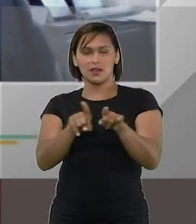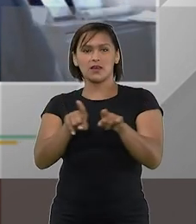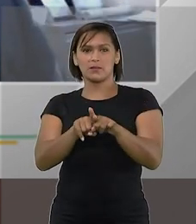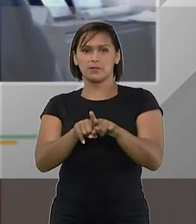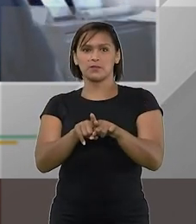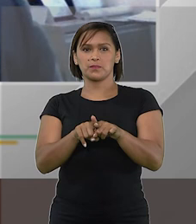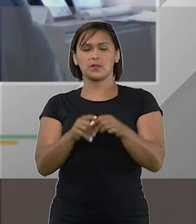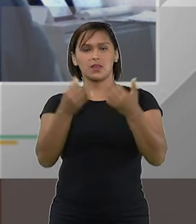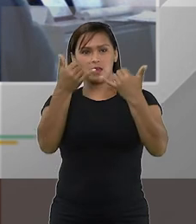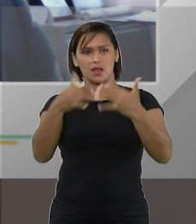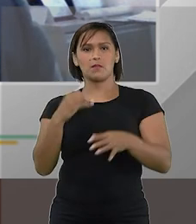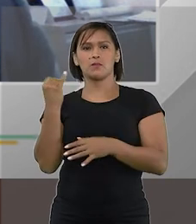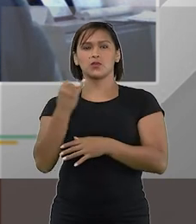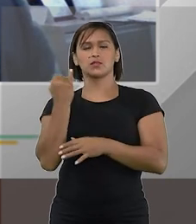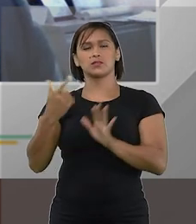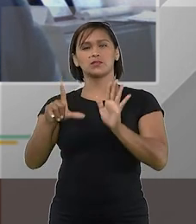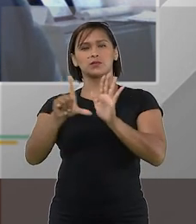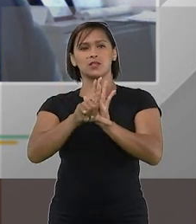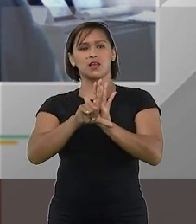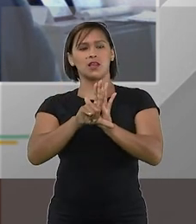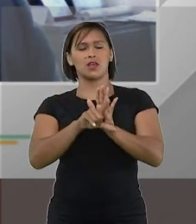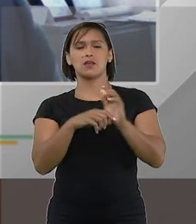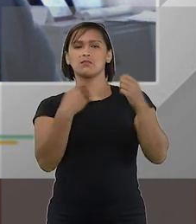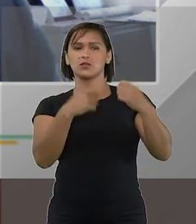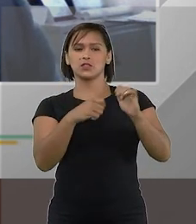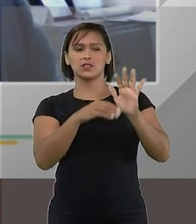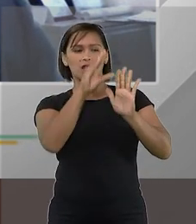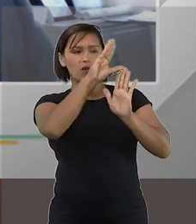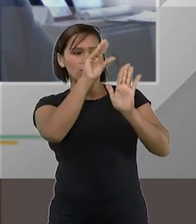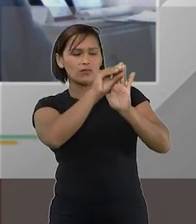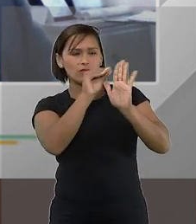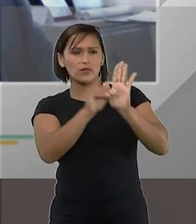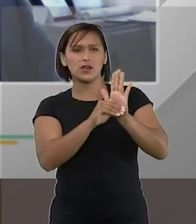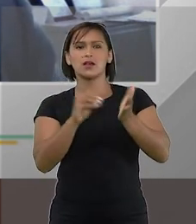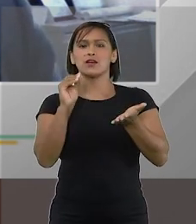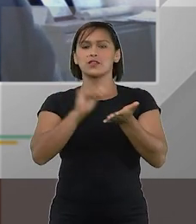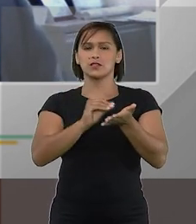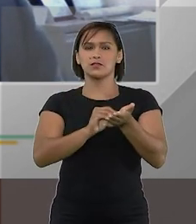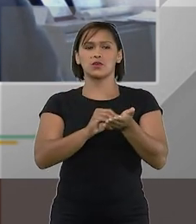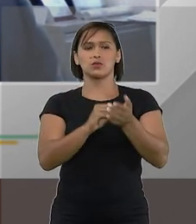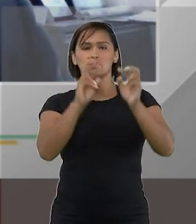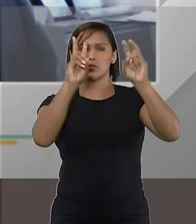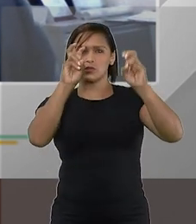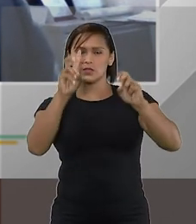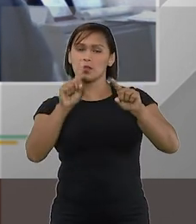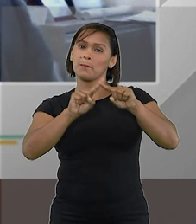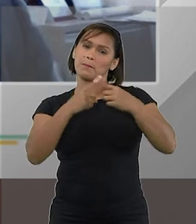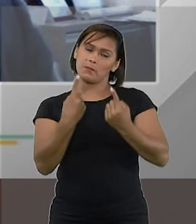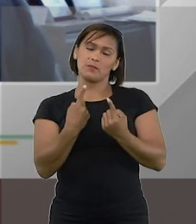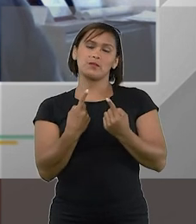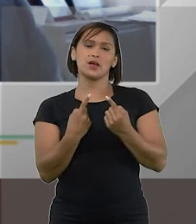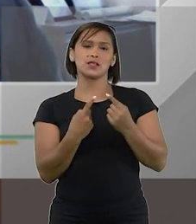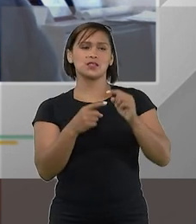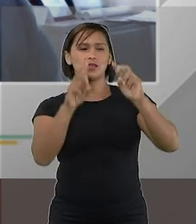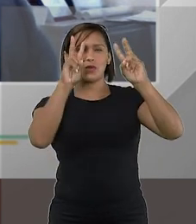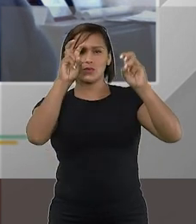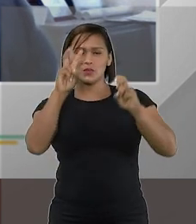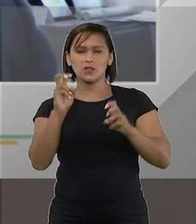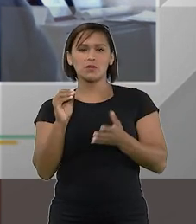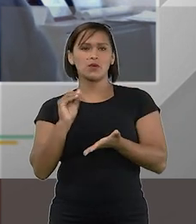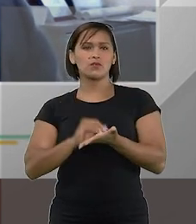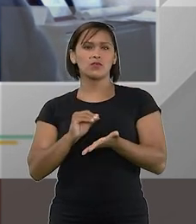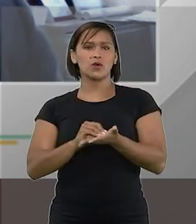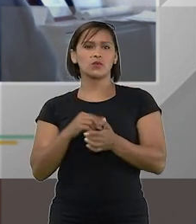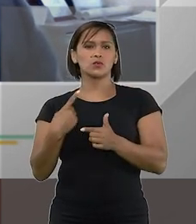eu acho que a lei poderia ter abordado alguns aspectos que deixou de abordar mas deixou de abordar